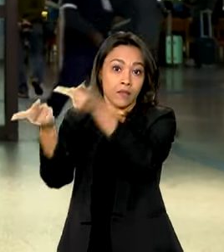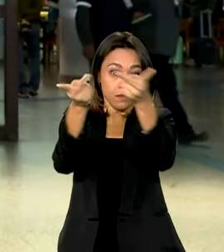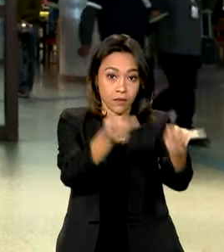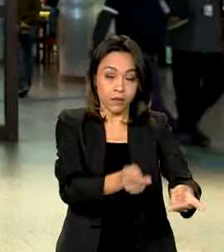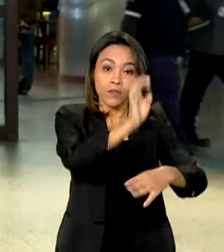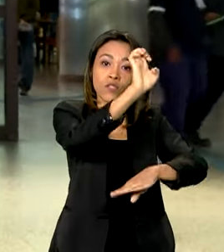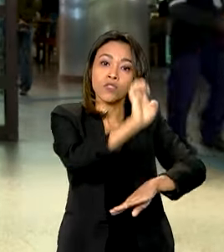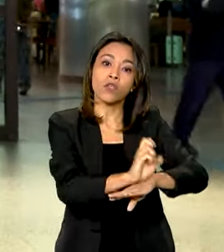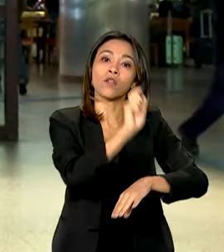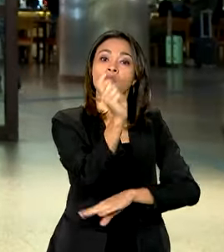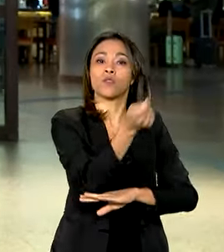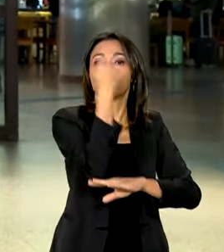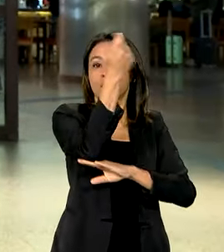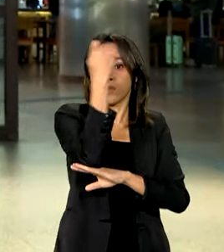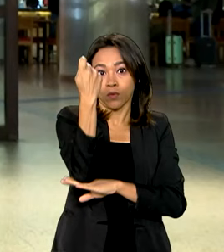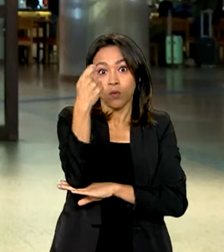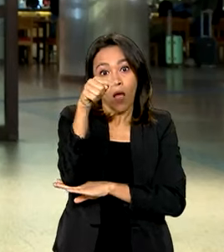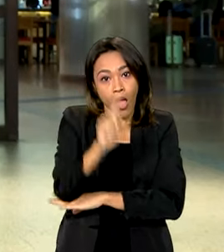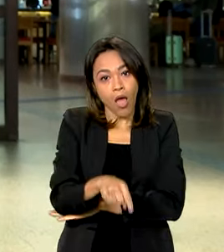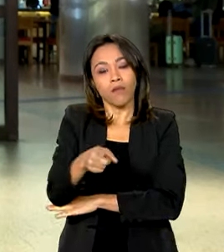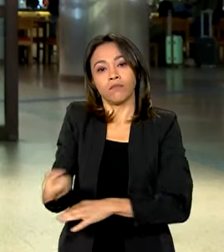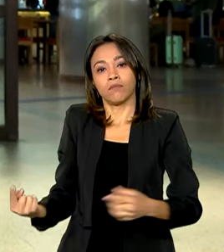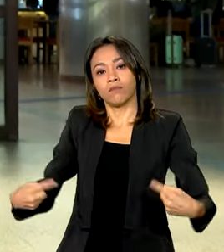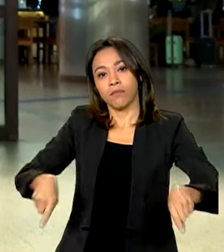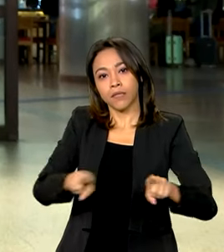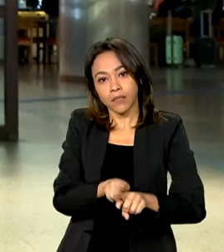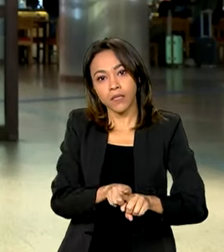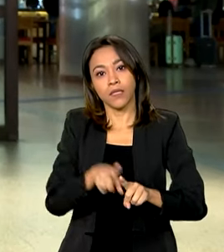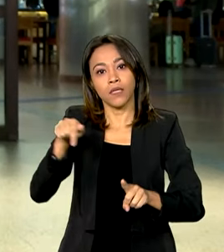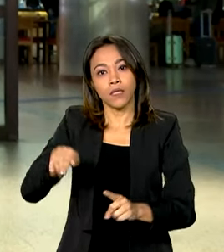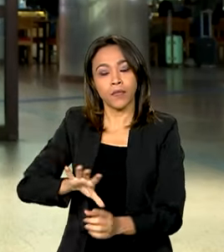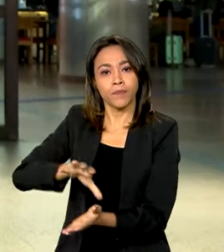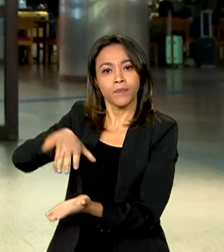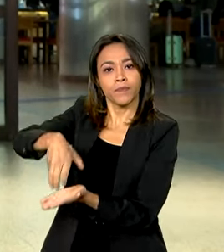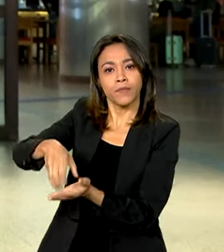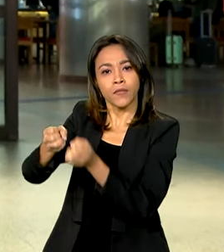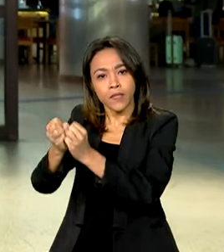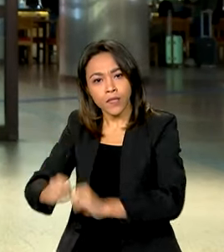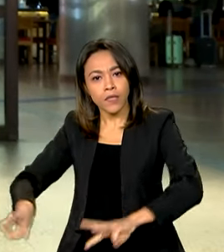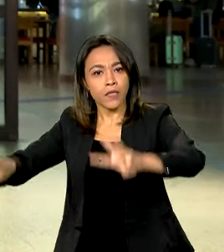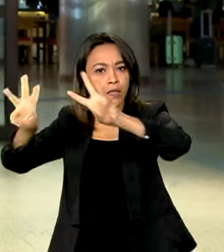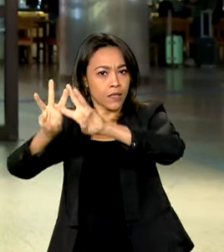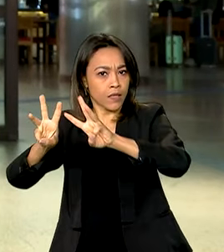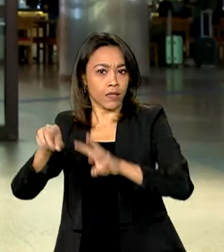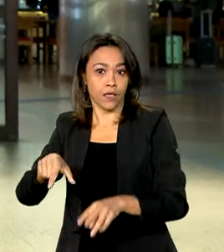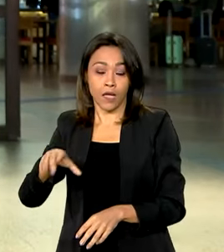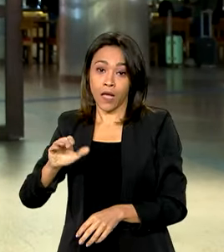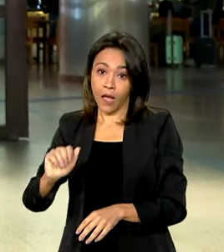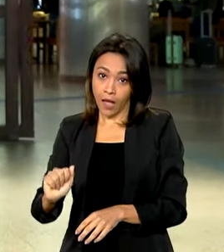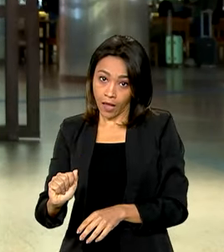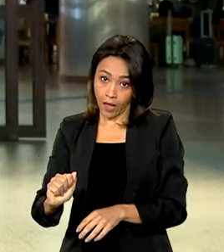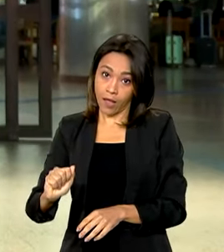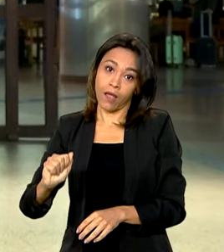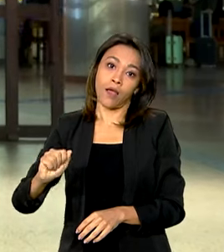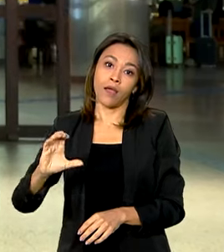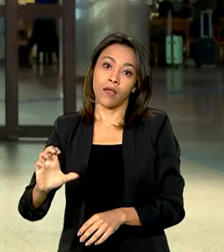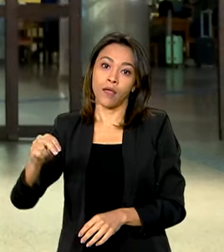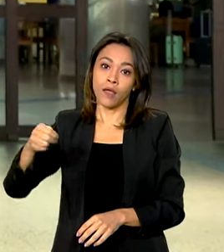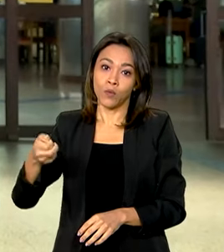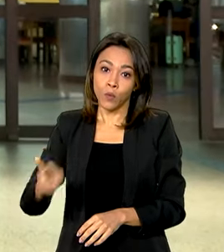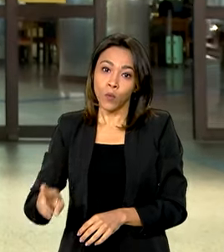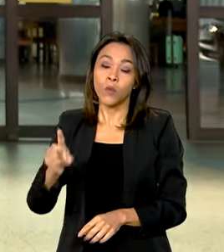Grande do Sul, nesse momento, nessa parceria entre a Acnur, a agência da ONU para refugiados, e os ministérios de relações